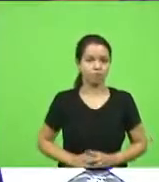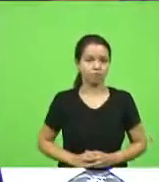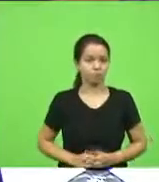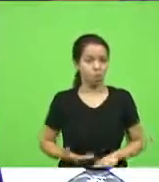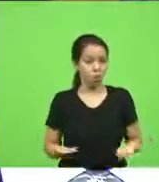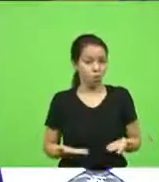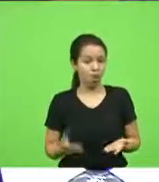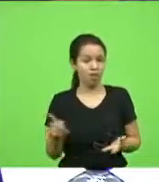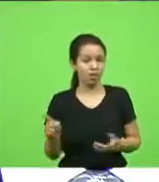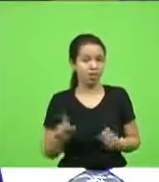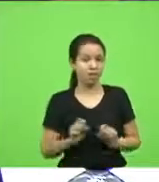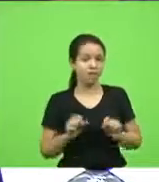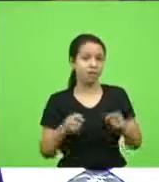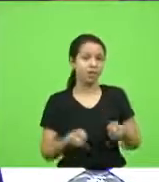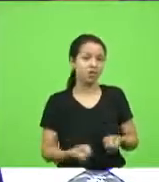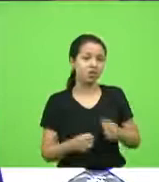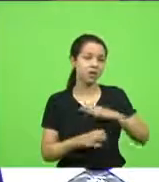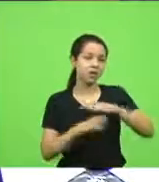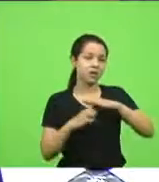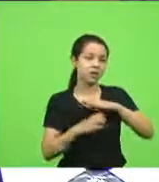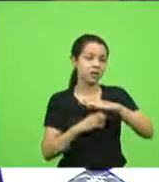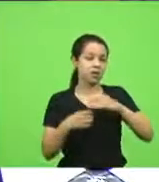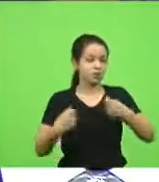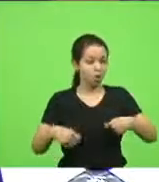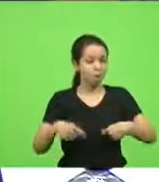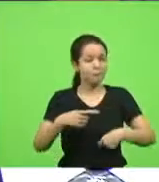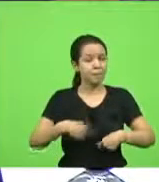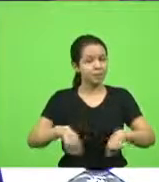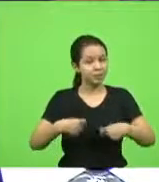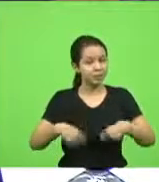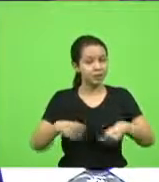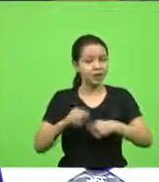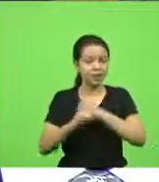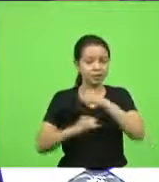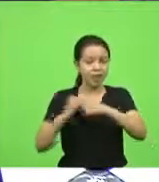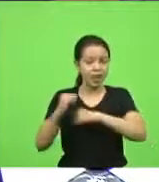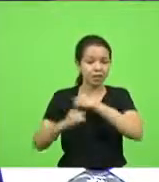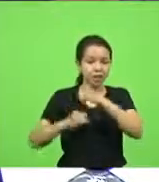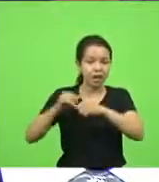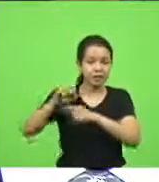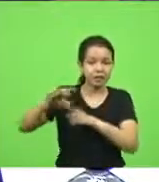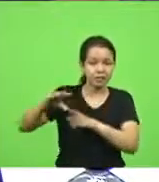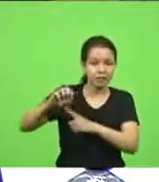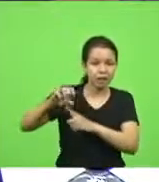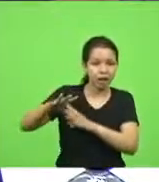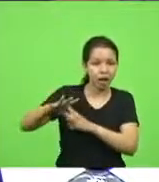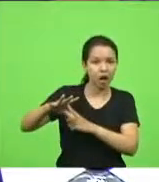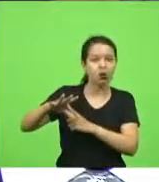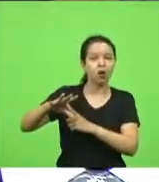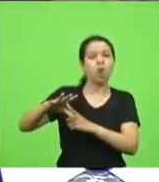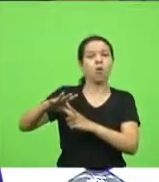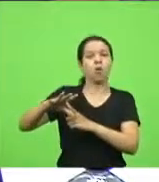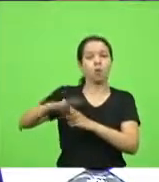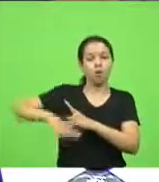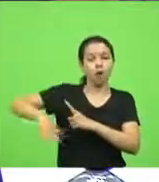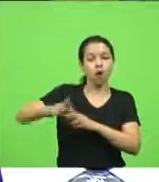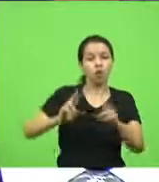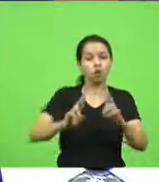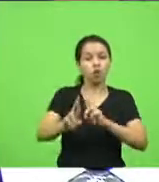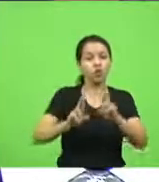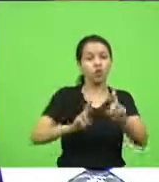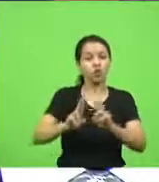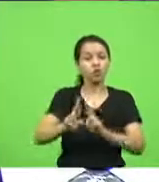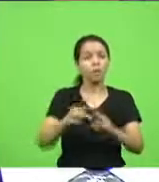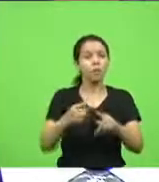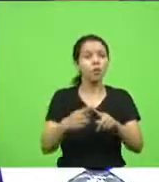sinal de internet, por exemplo, ao longo das rodovias. Se dá um acidente, como é que você vai ligar para alguém? Como é que você vai mandar uma